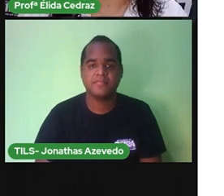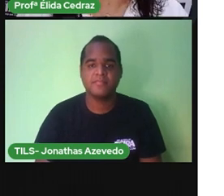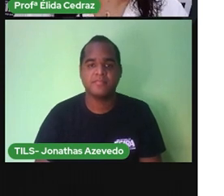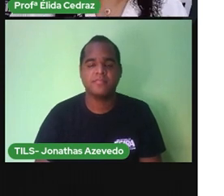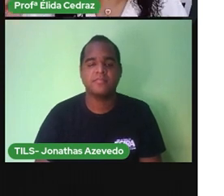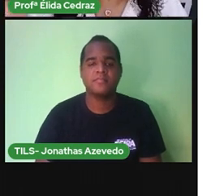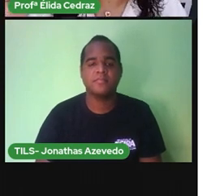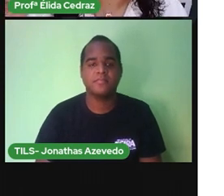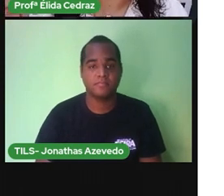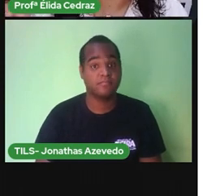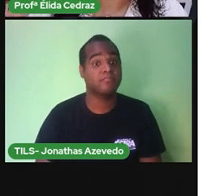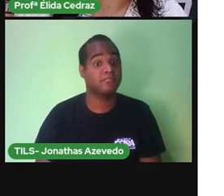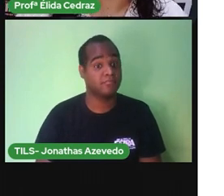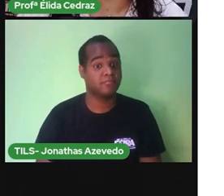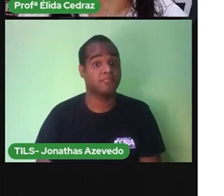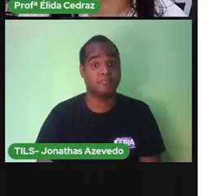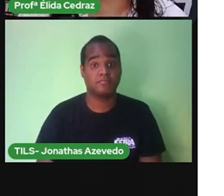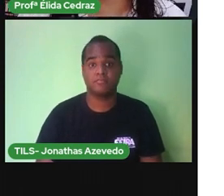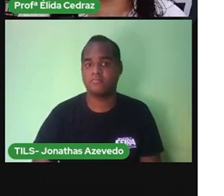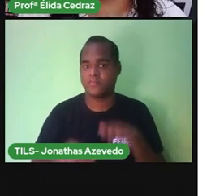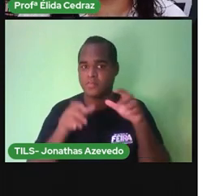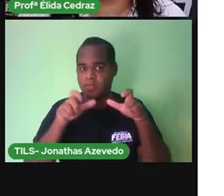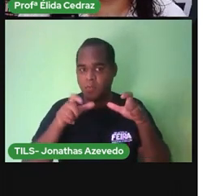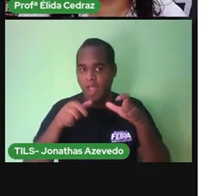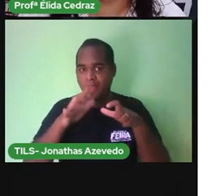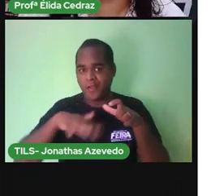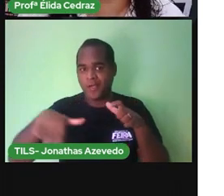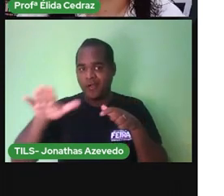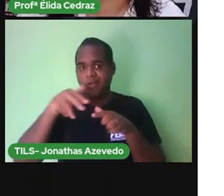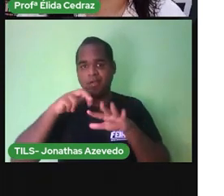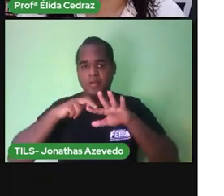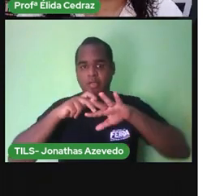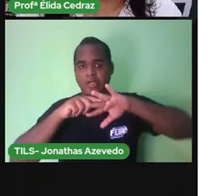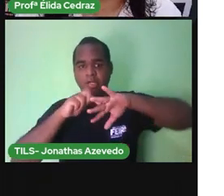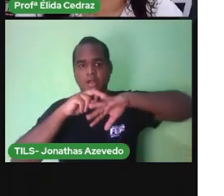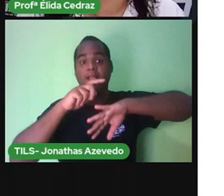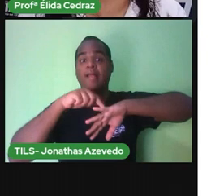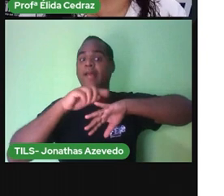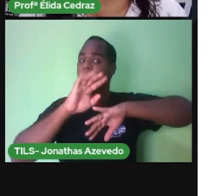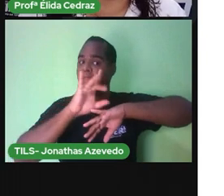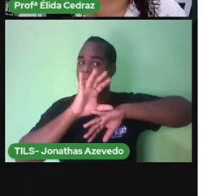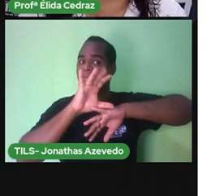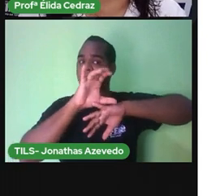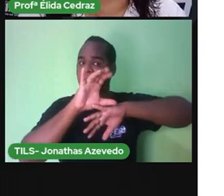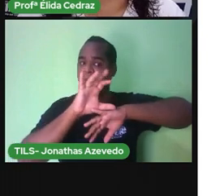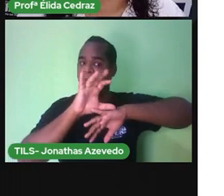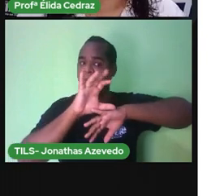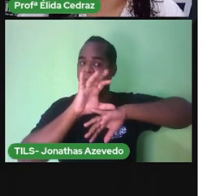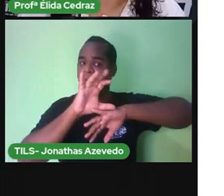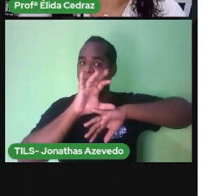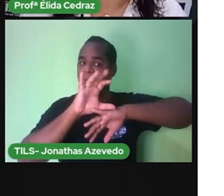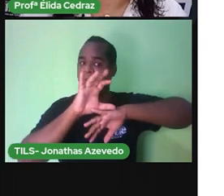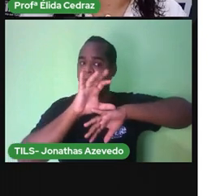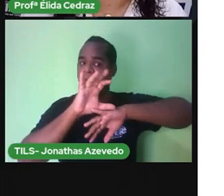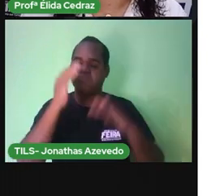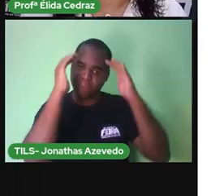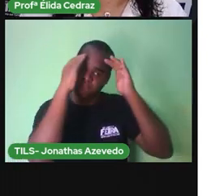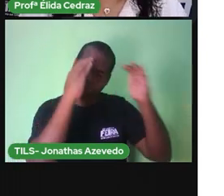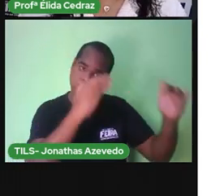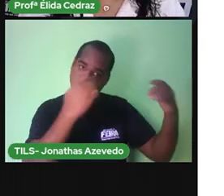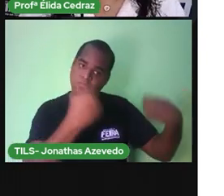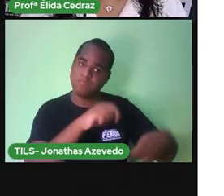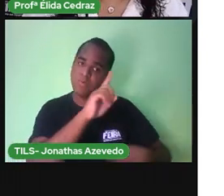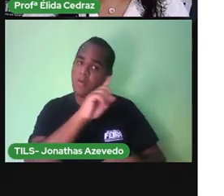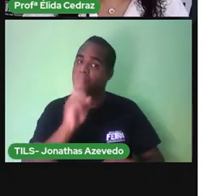Do alto da escada, o mede palmo comandava E Benedita obedecia Benedita,